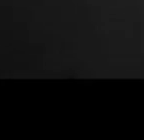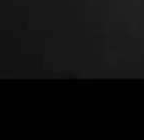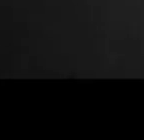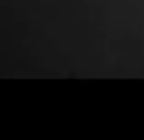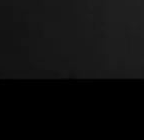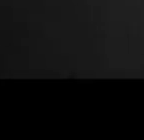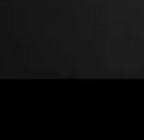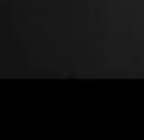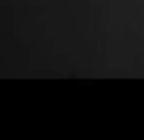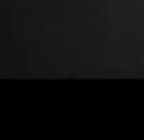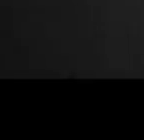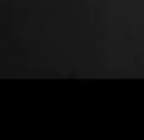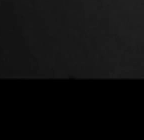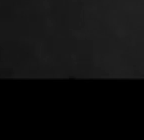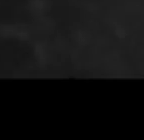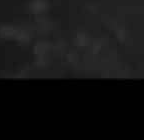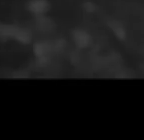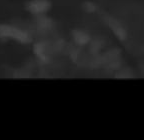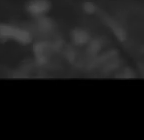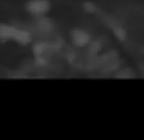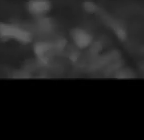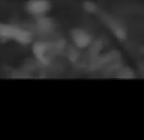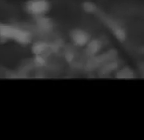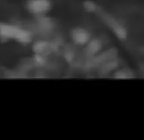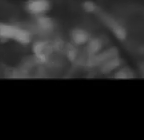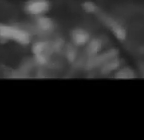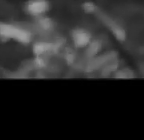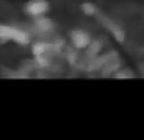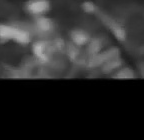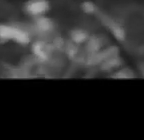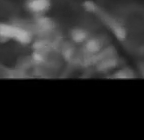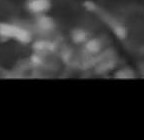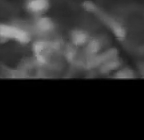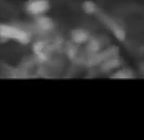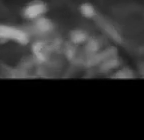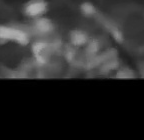respiração forçada. Até os cheiros podem atravessar o tempo,